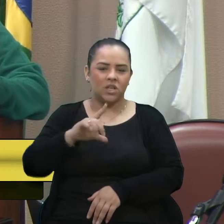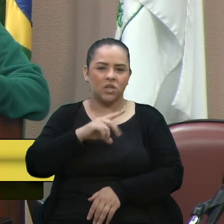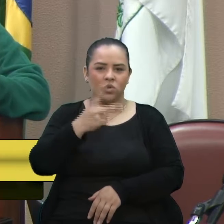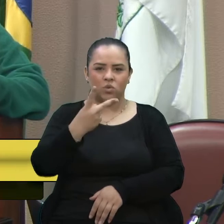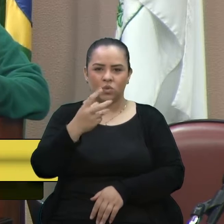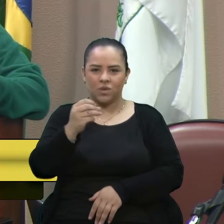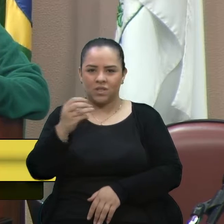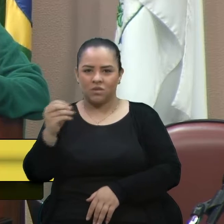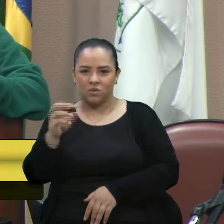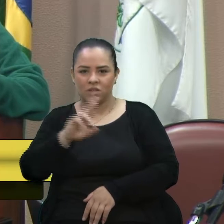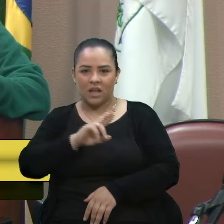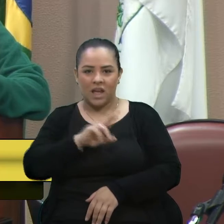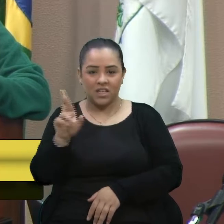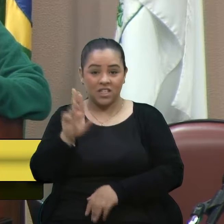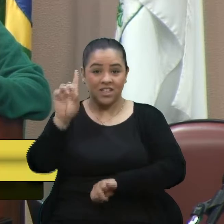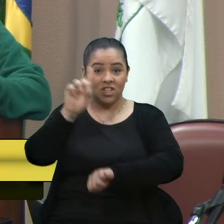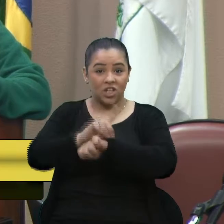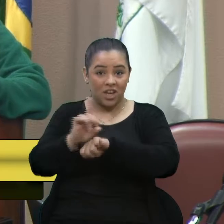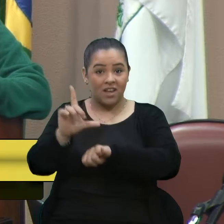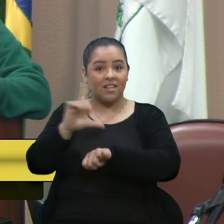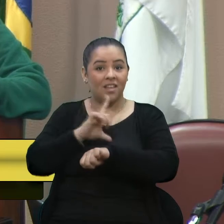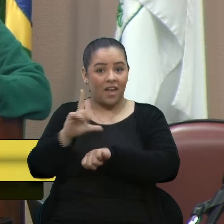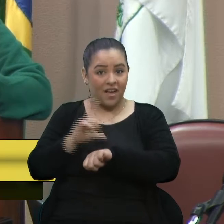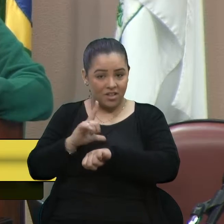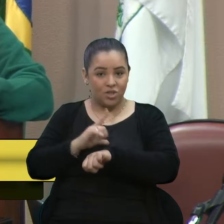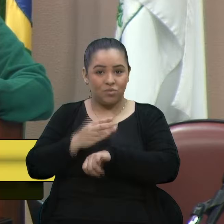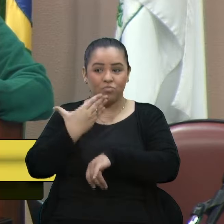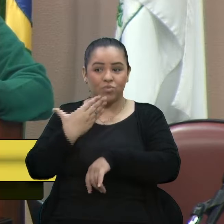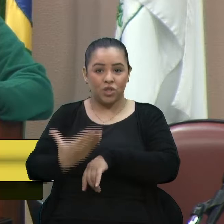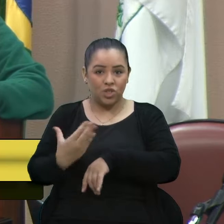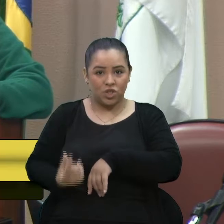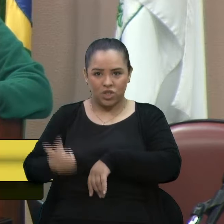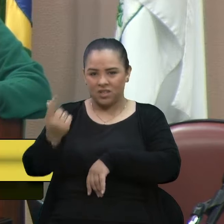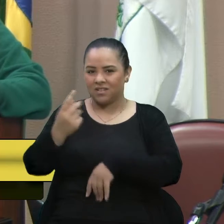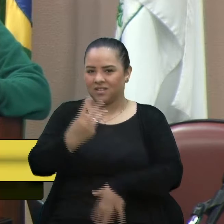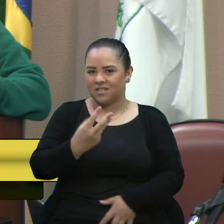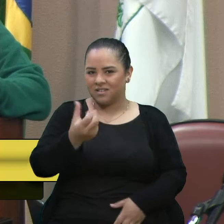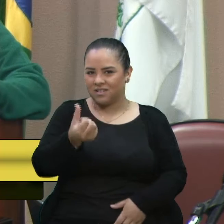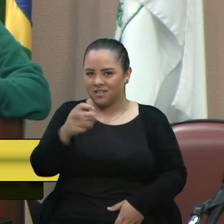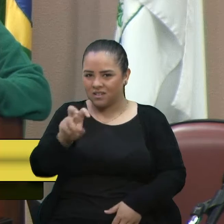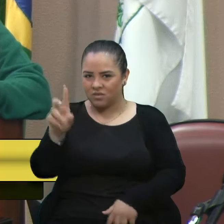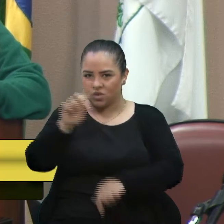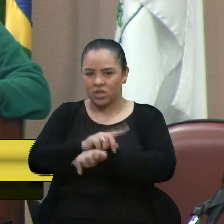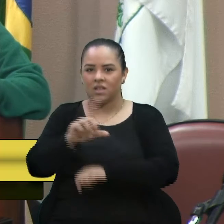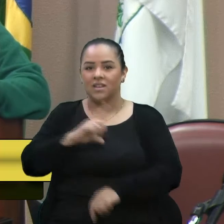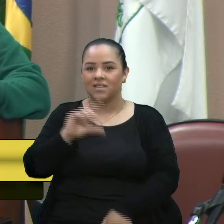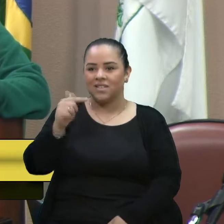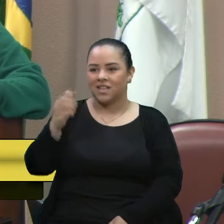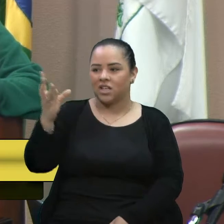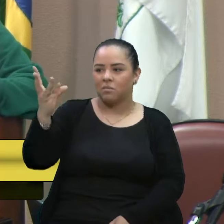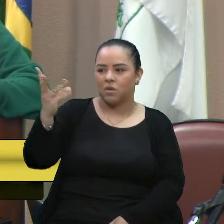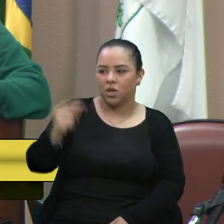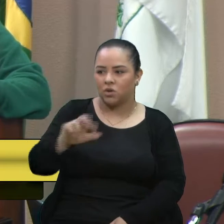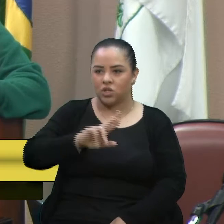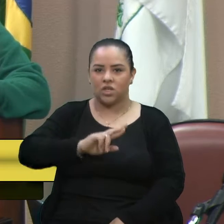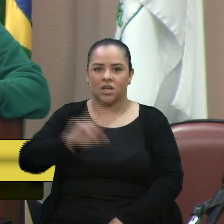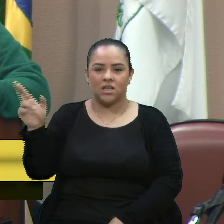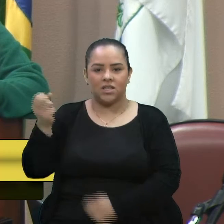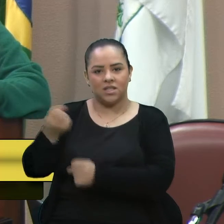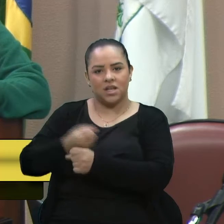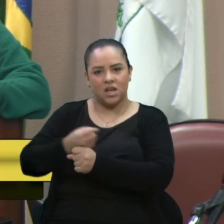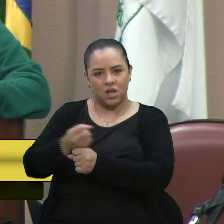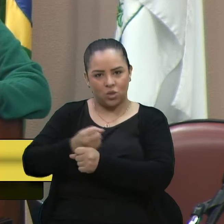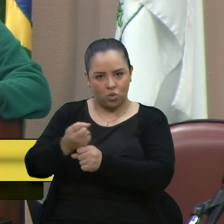reais por dia, eles recebem. Isso em 365 dias, circulam 7 milhões de reais por ano.